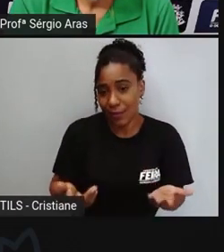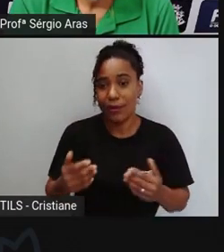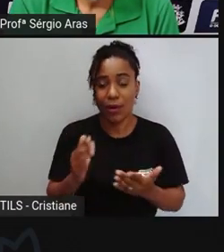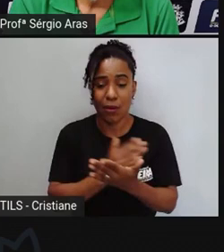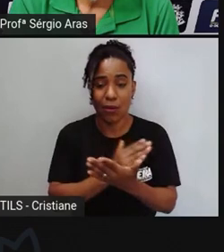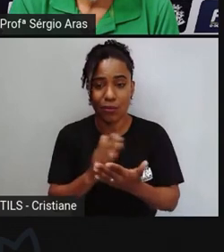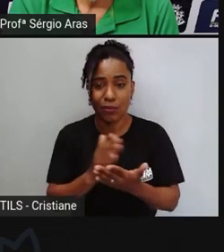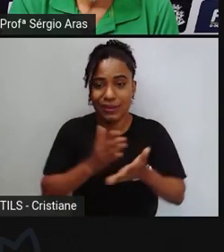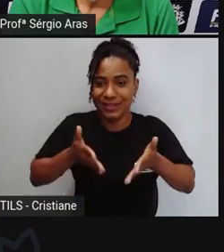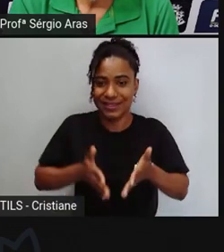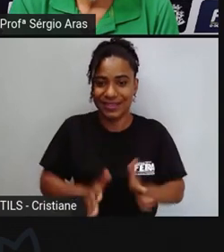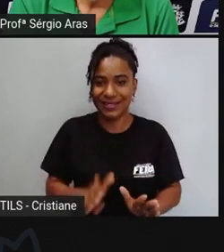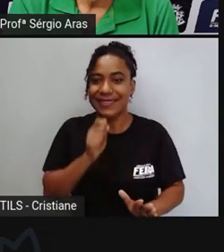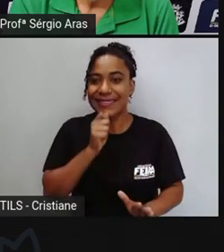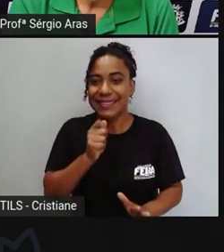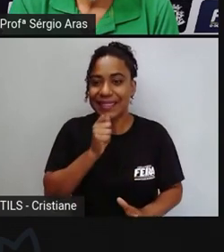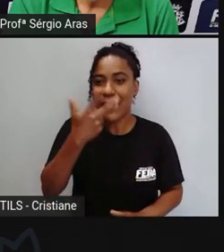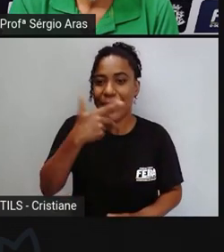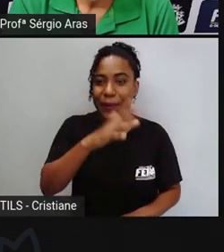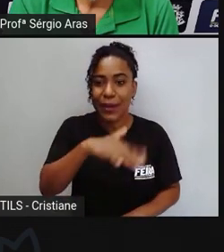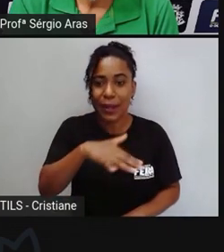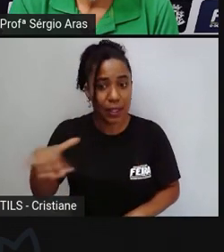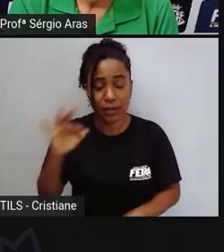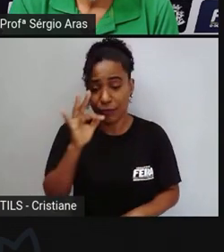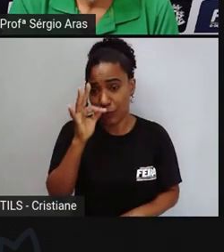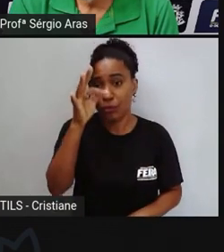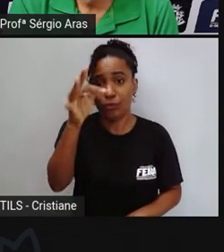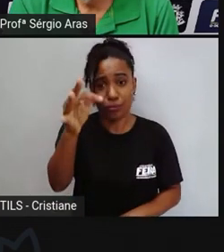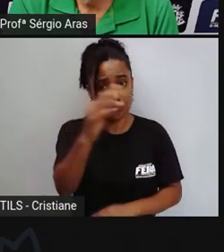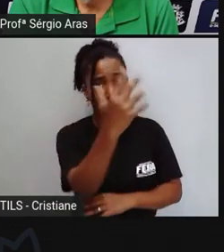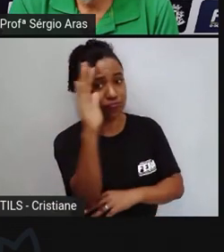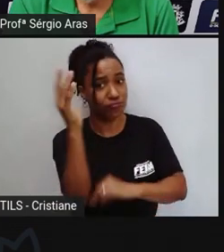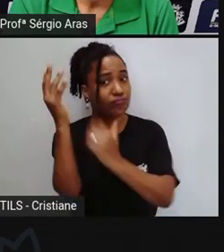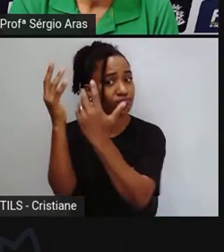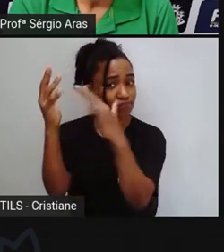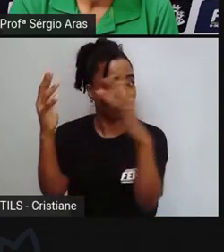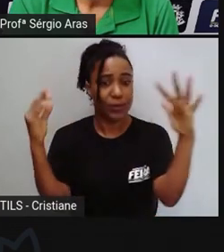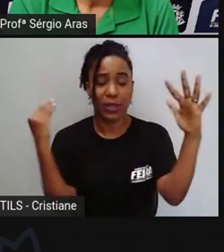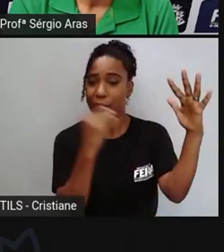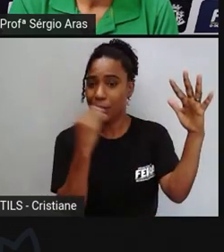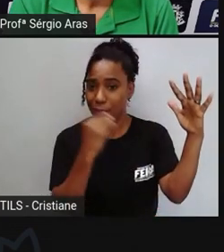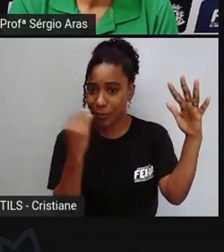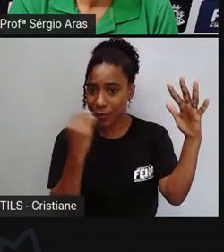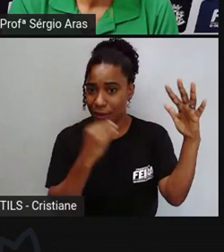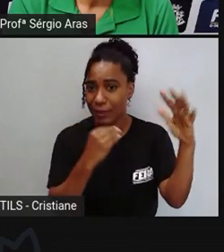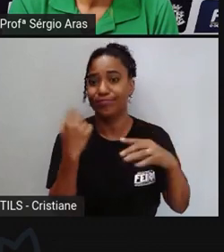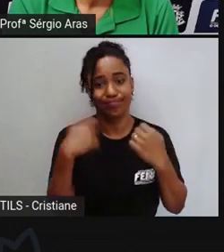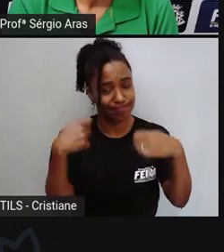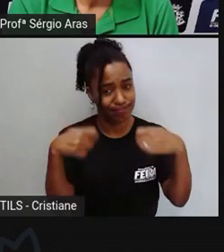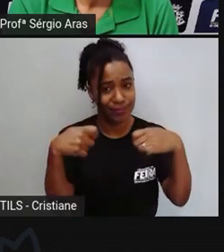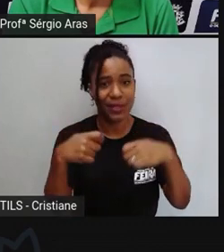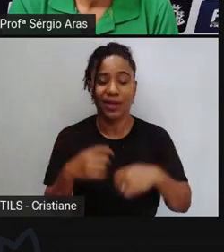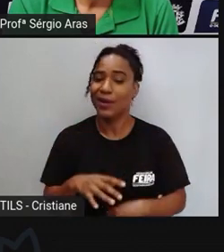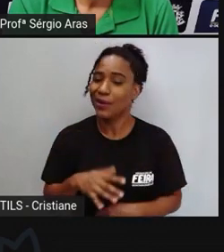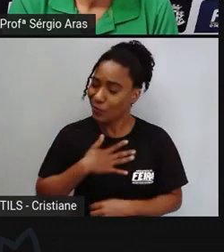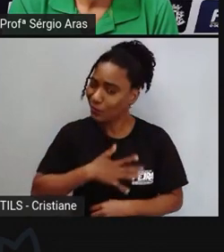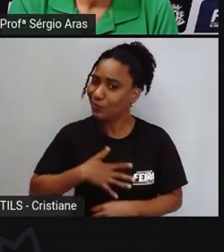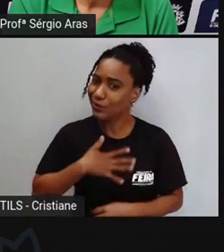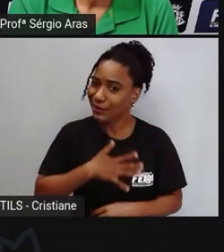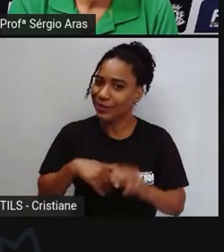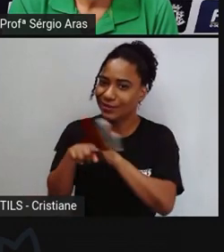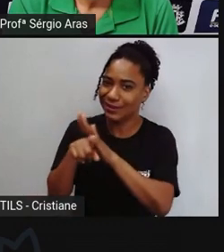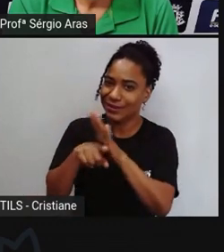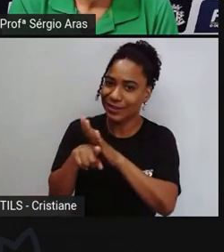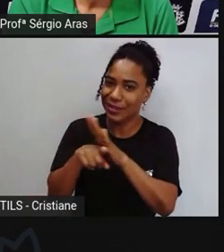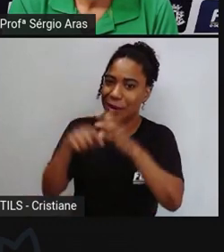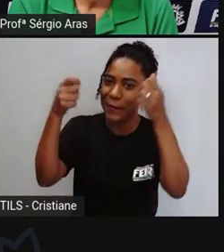gerações futuras. É incrível sua análise, adorei. Um dos ambientes que